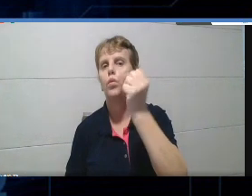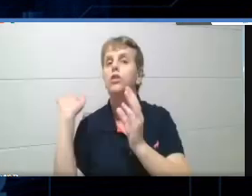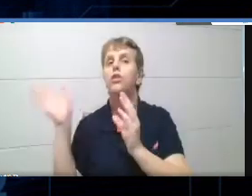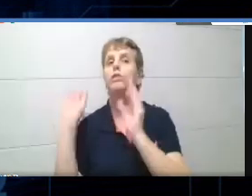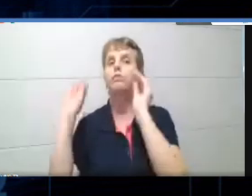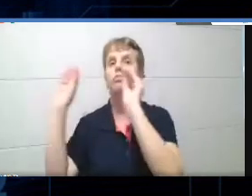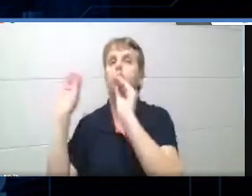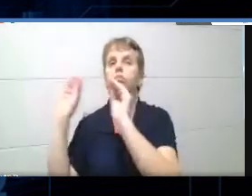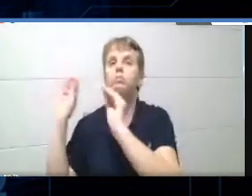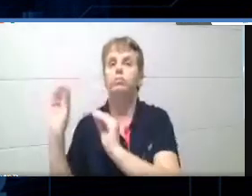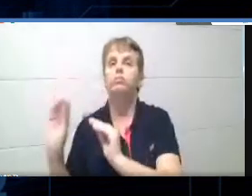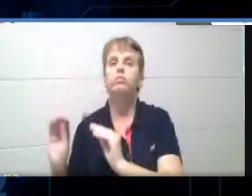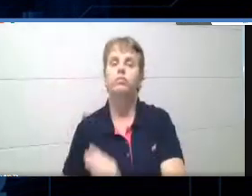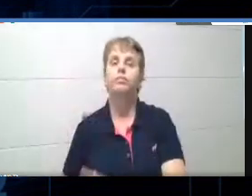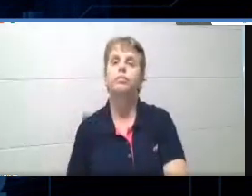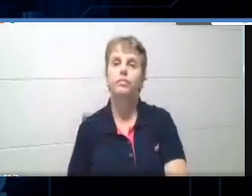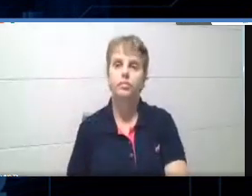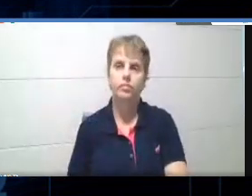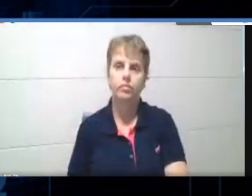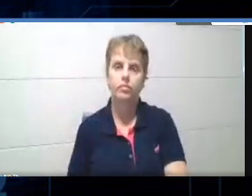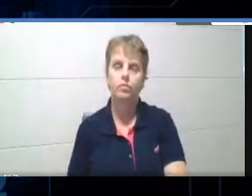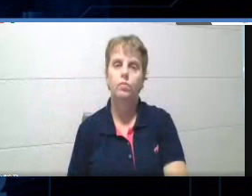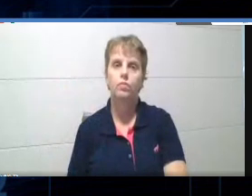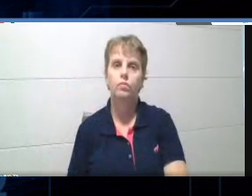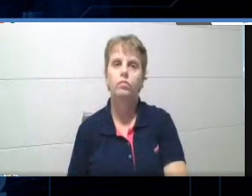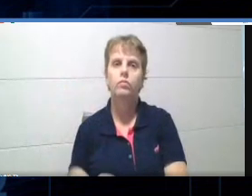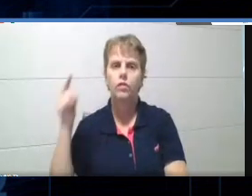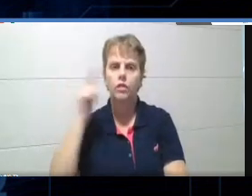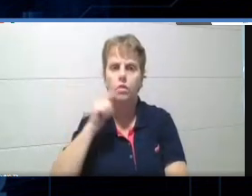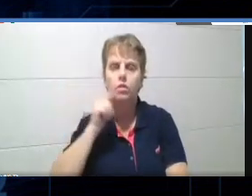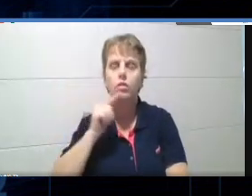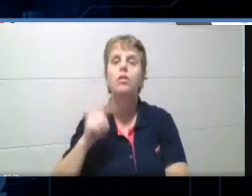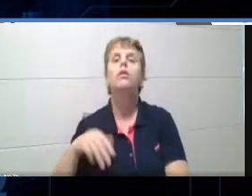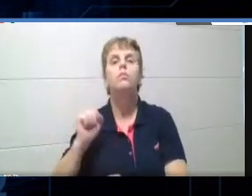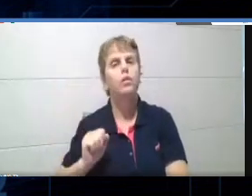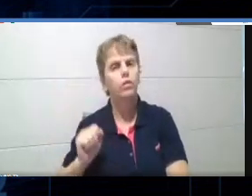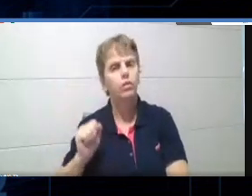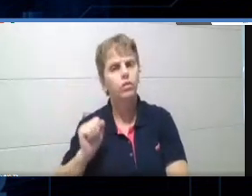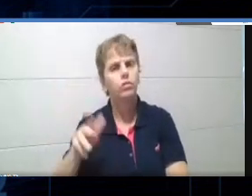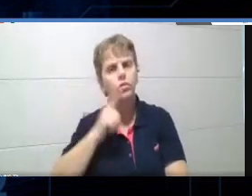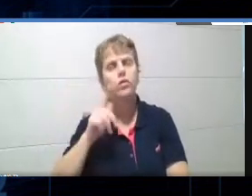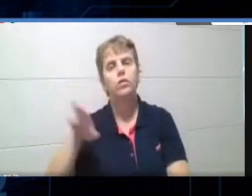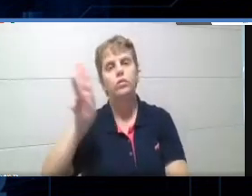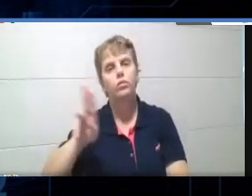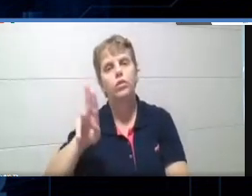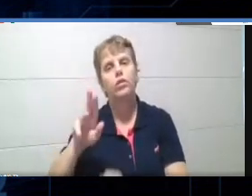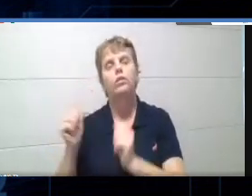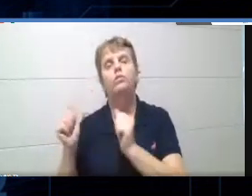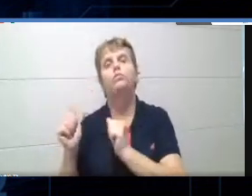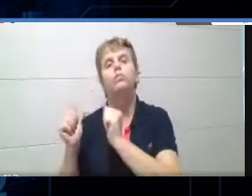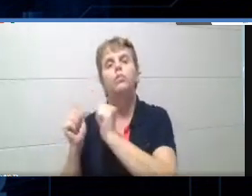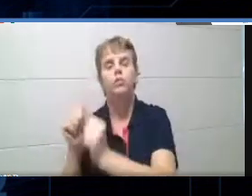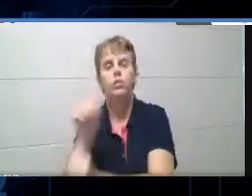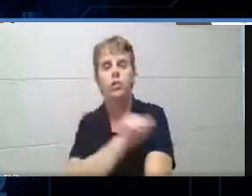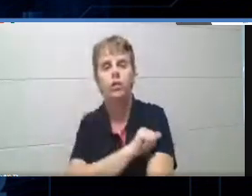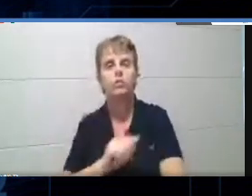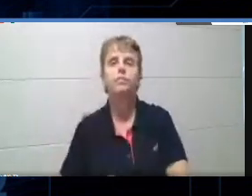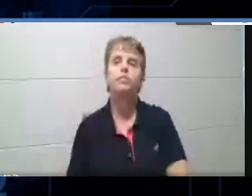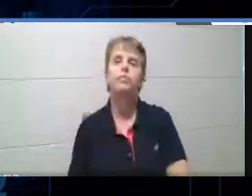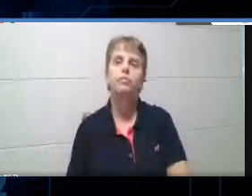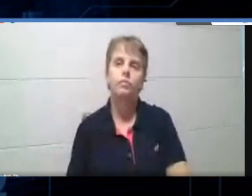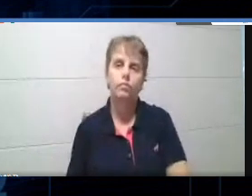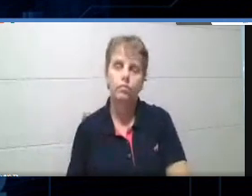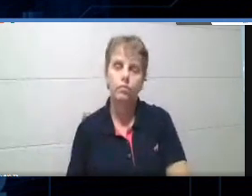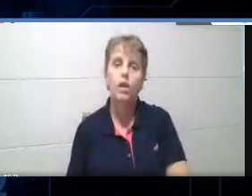ferramenta. E que nós podemos estar utilizando com os nossos alunos, tá? Então, como que funciona? Eu